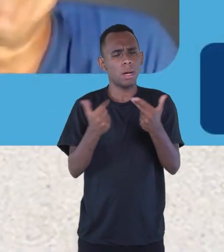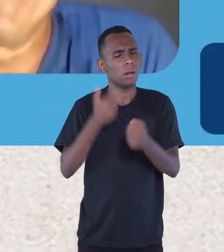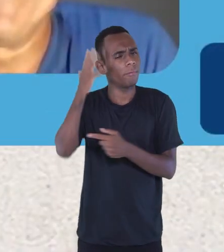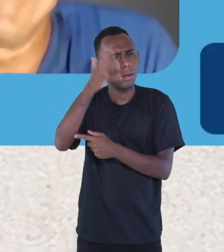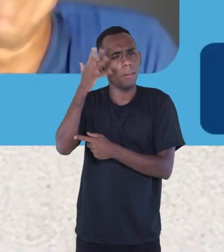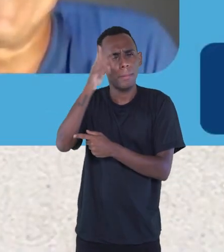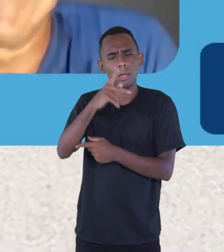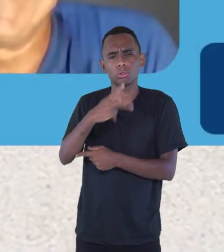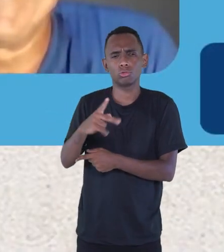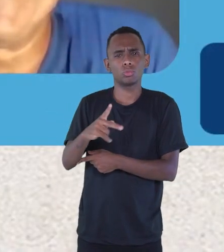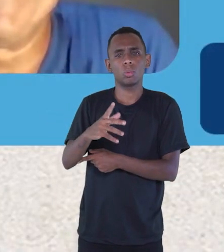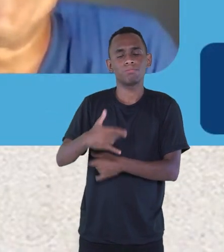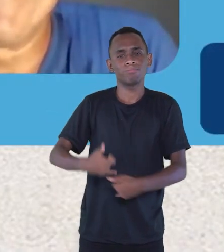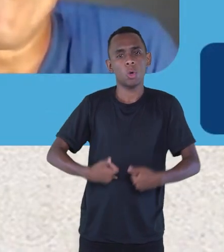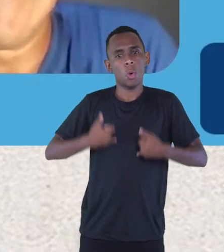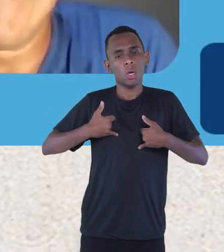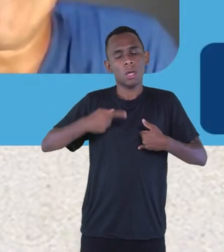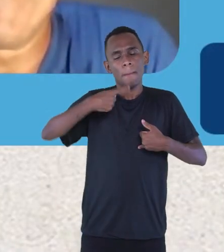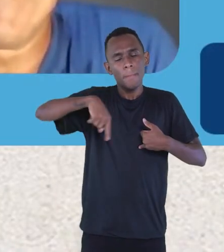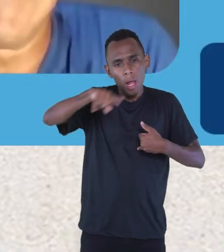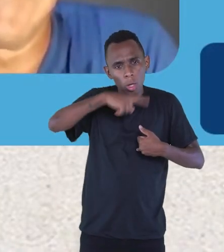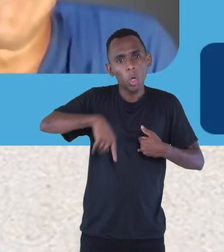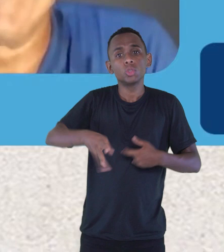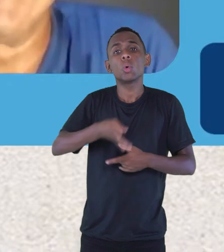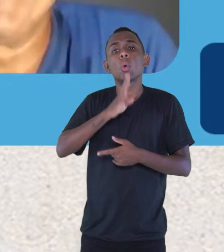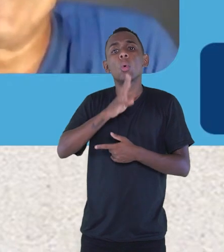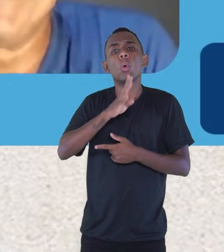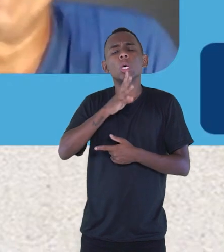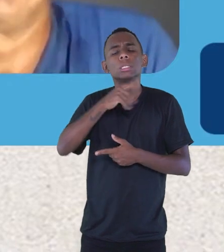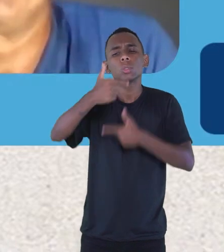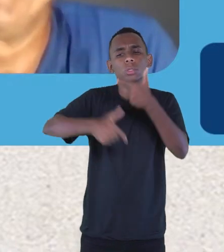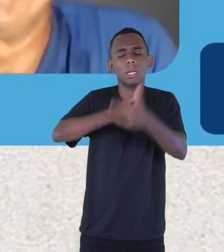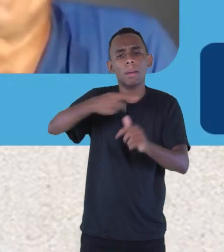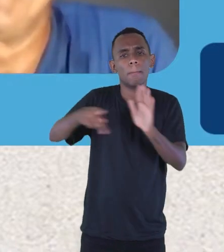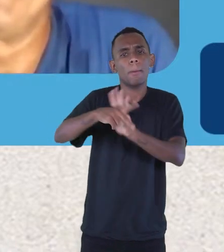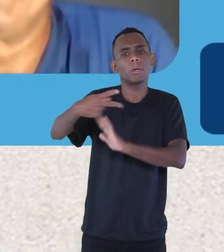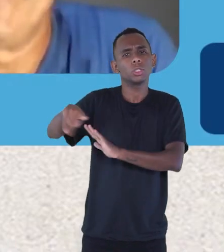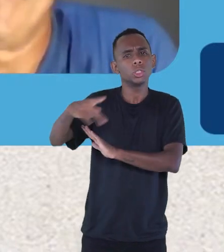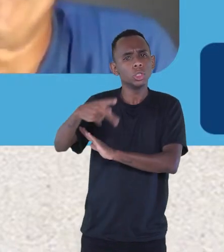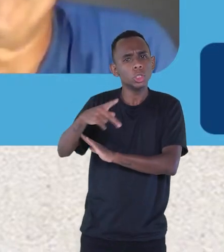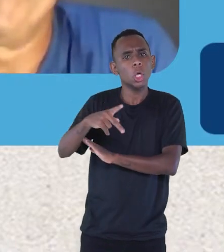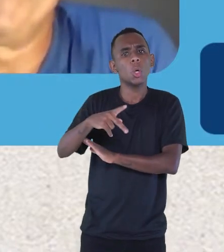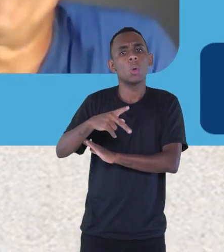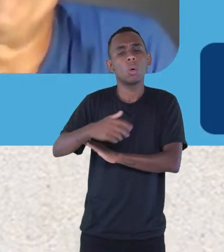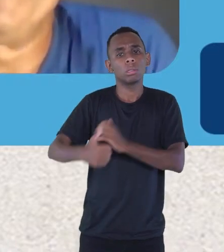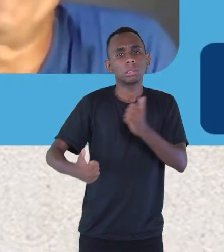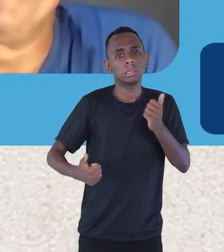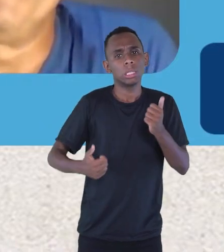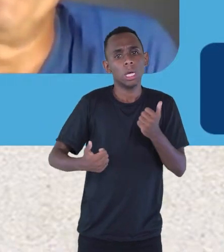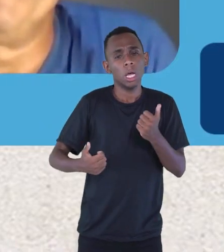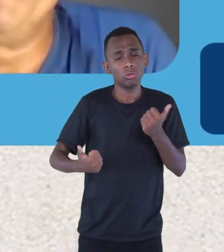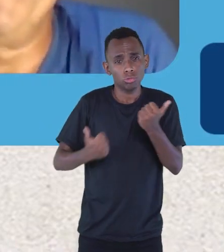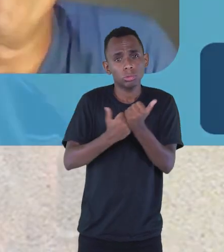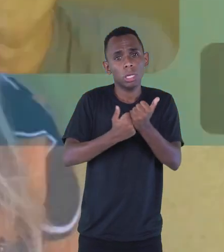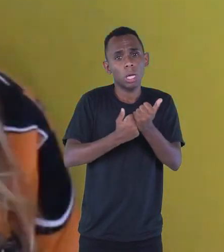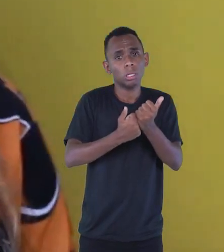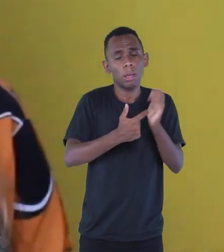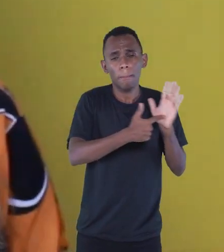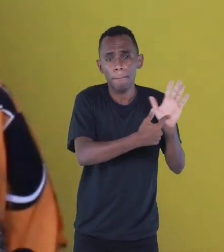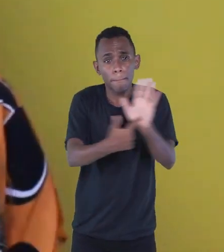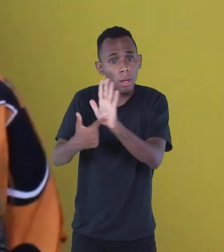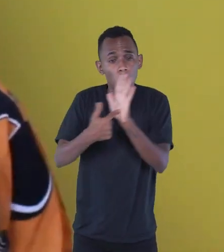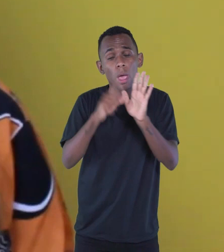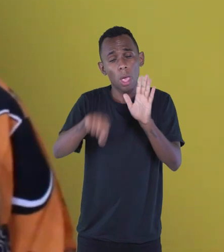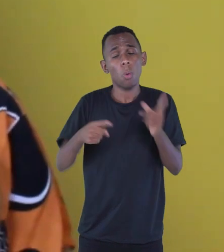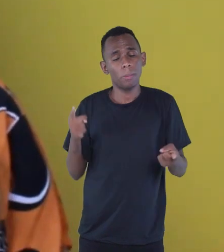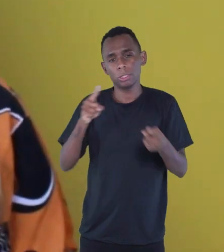também, uma honra para nós, conhecer mais do seu trabalho e poder ajudar nessa divulgação também, que é esse que o papel de